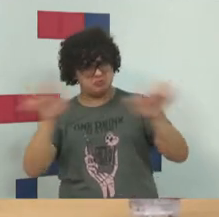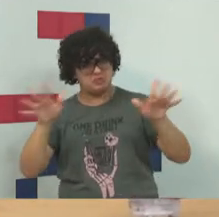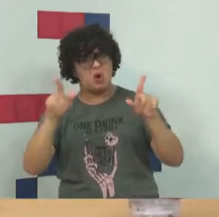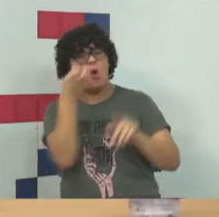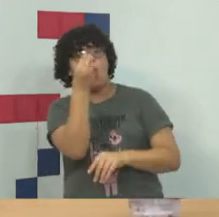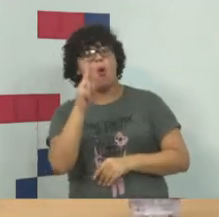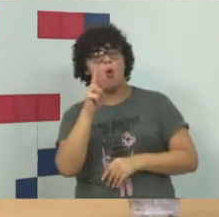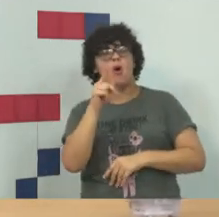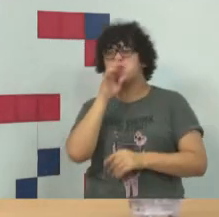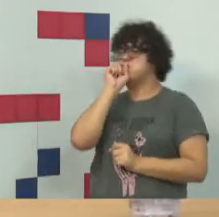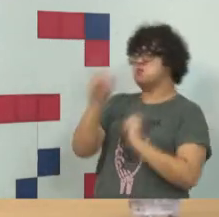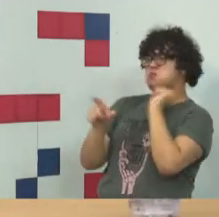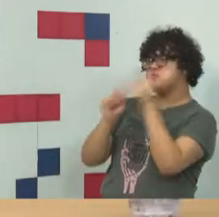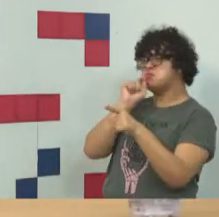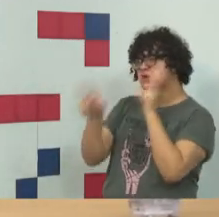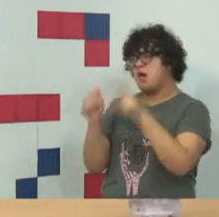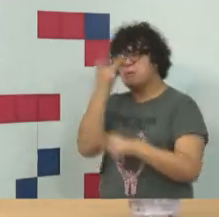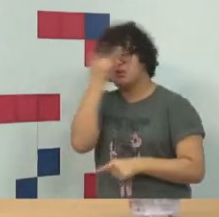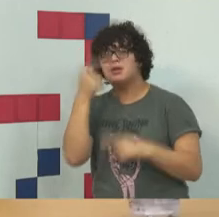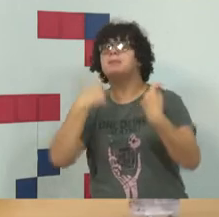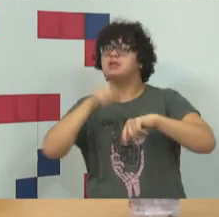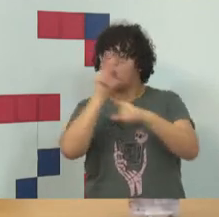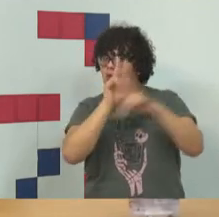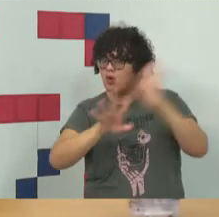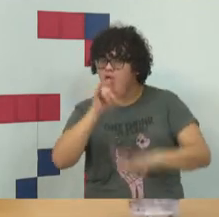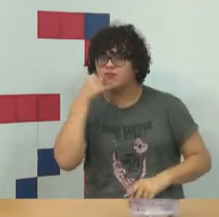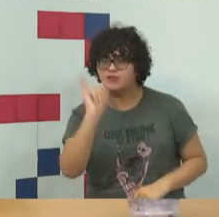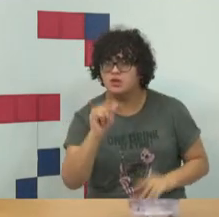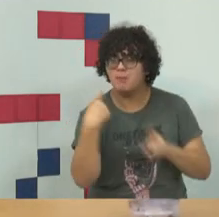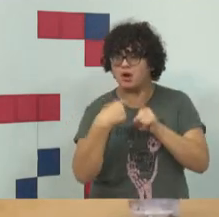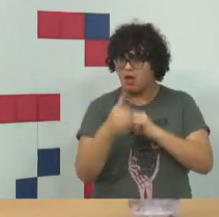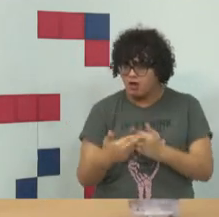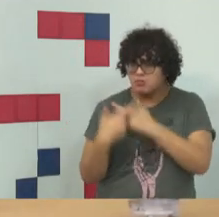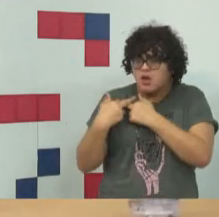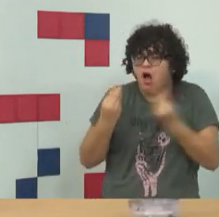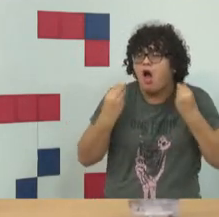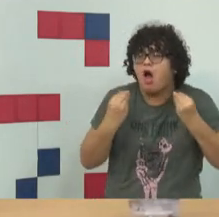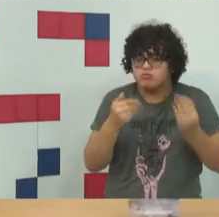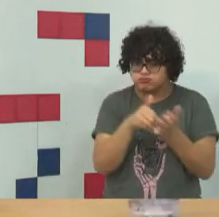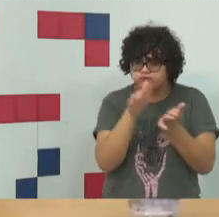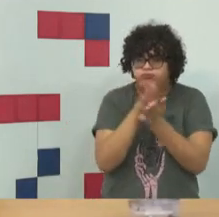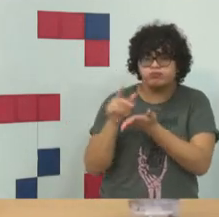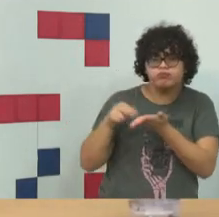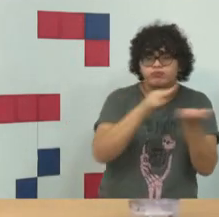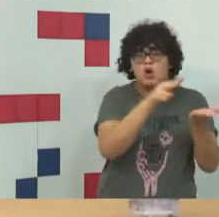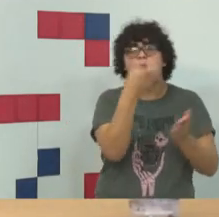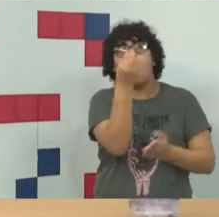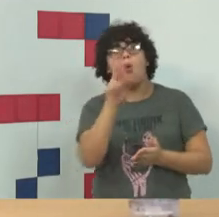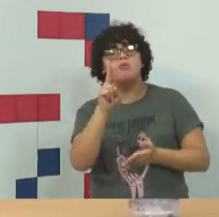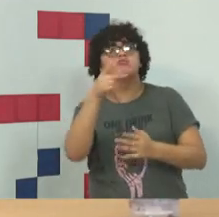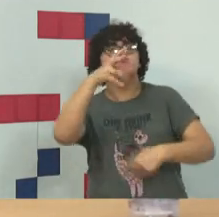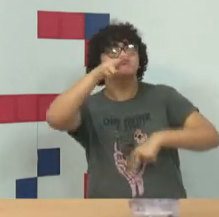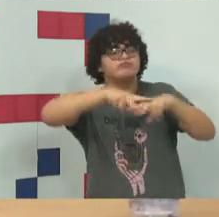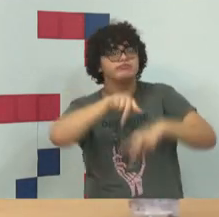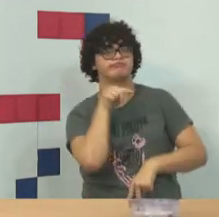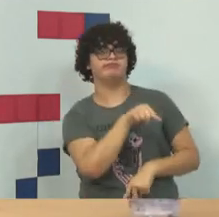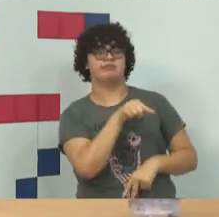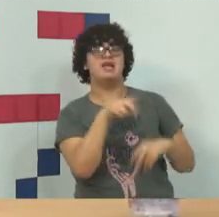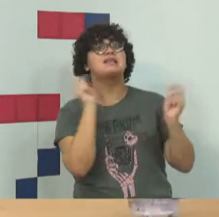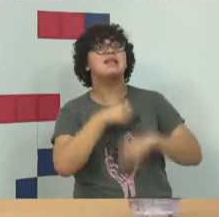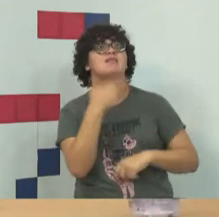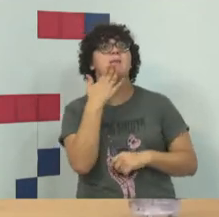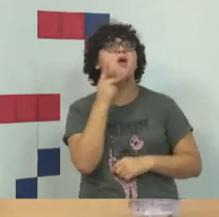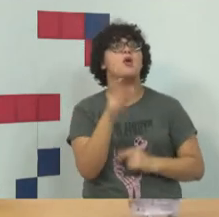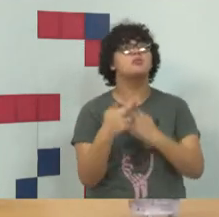omisso, e aí talvez entre o dever de cuidado do direito administrativo ou proposital, você é talvez tão responsável